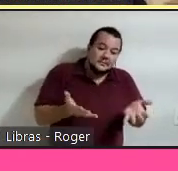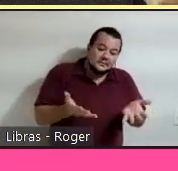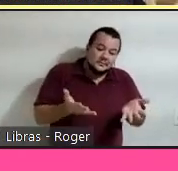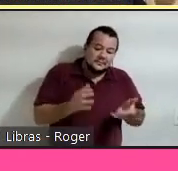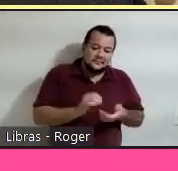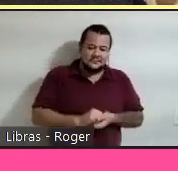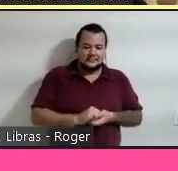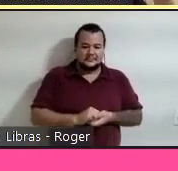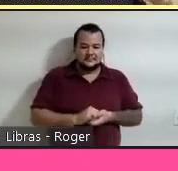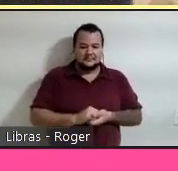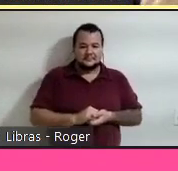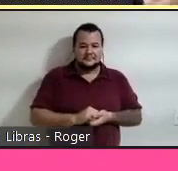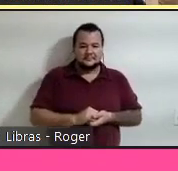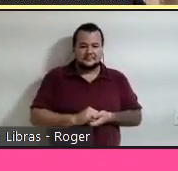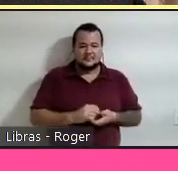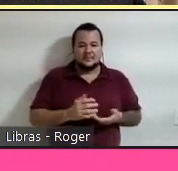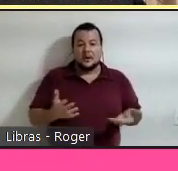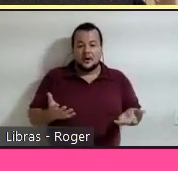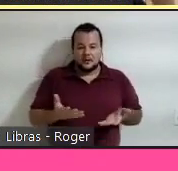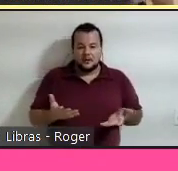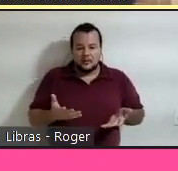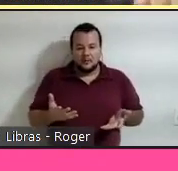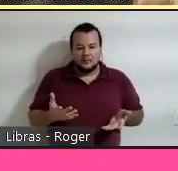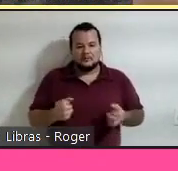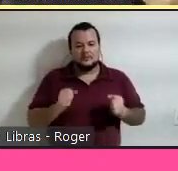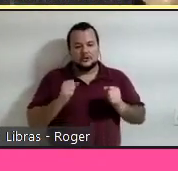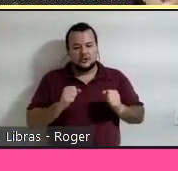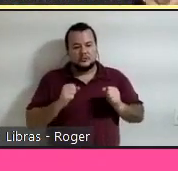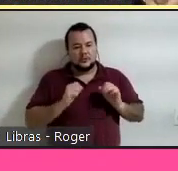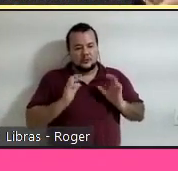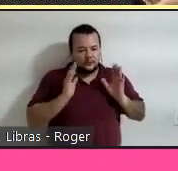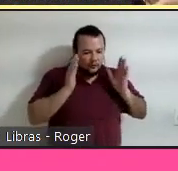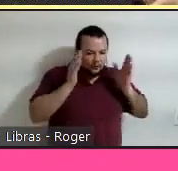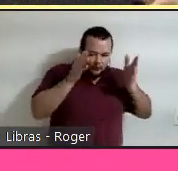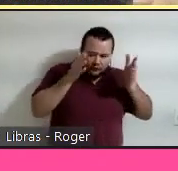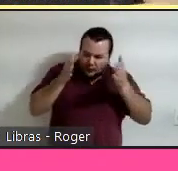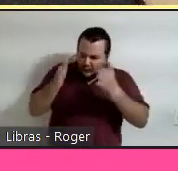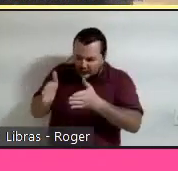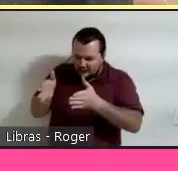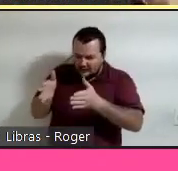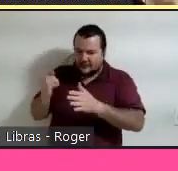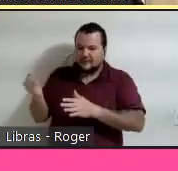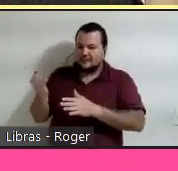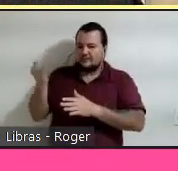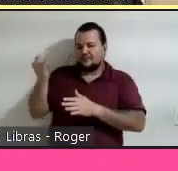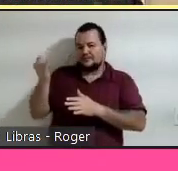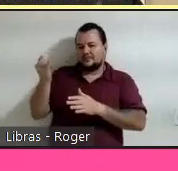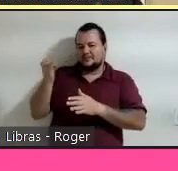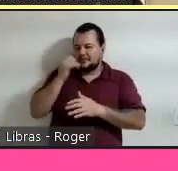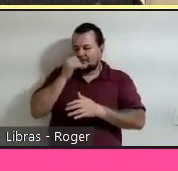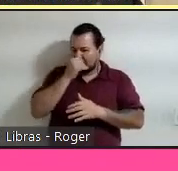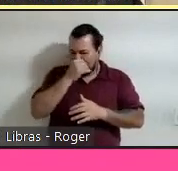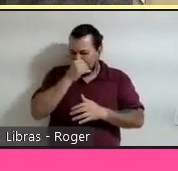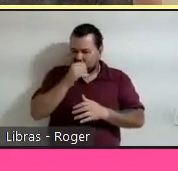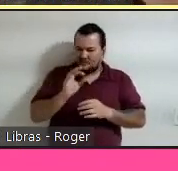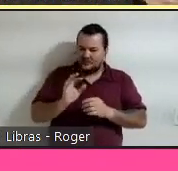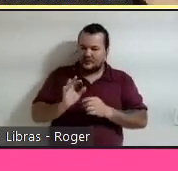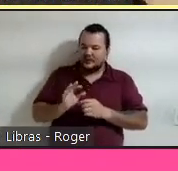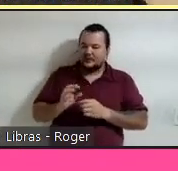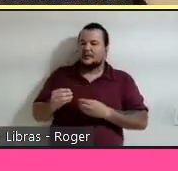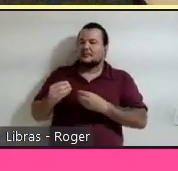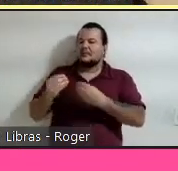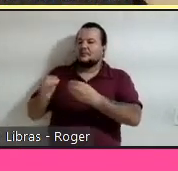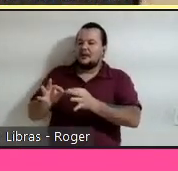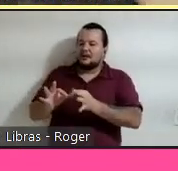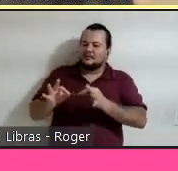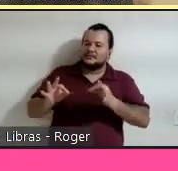com isso a gente pode então dar atenção para as coisas que são realmente importantes, acrescentar métricas de circularidade, criar